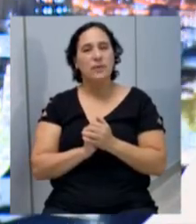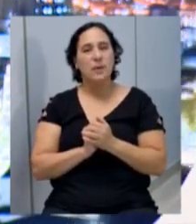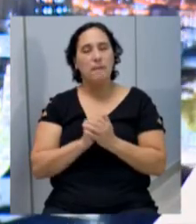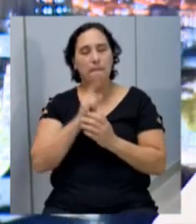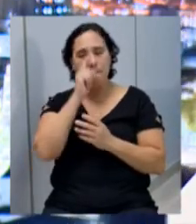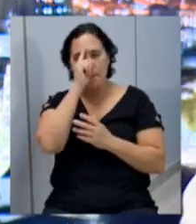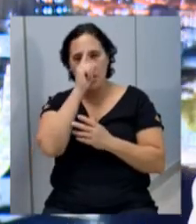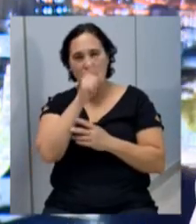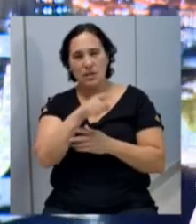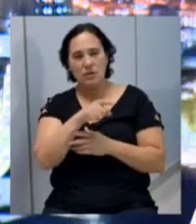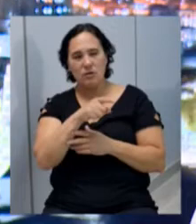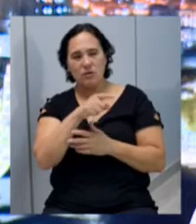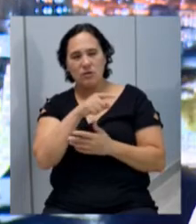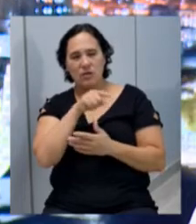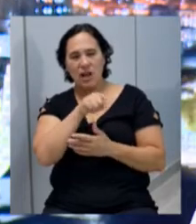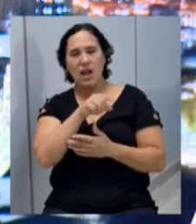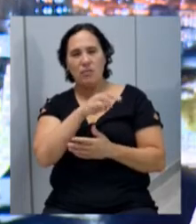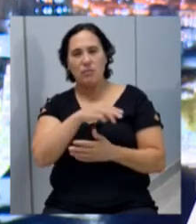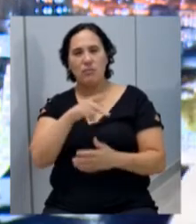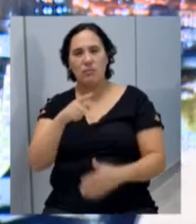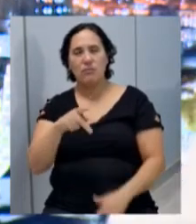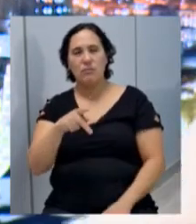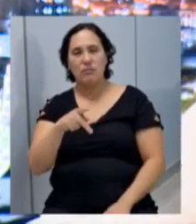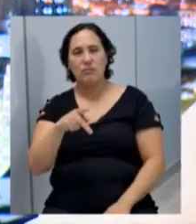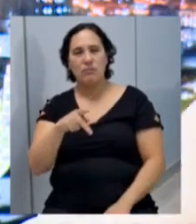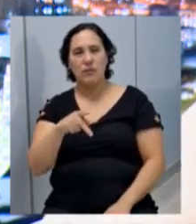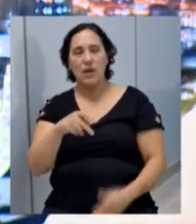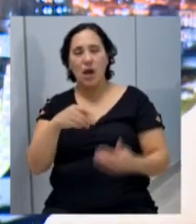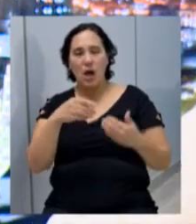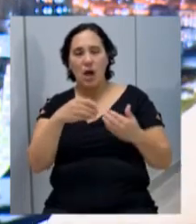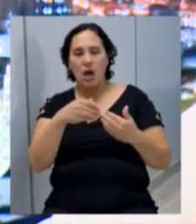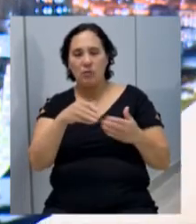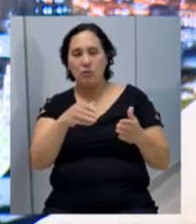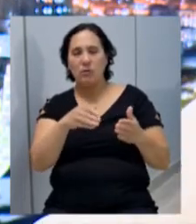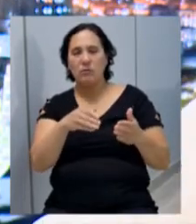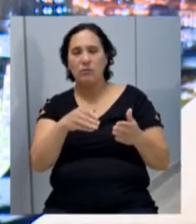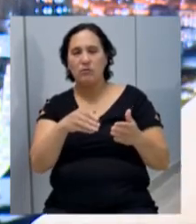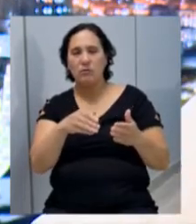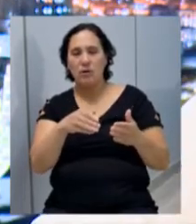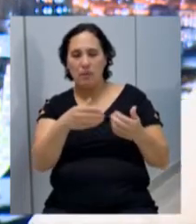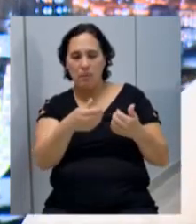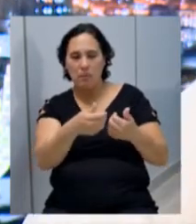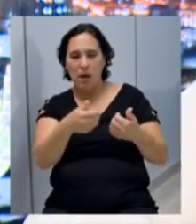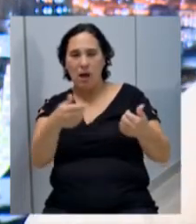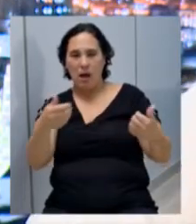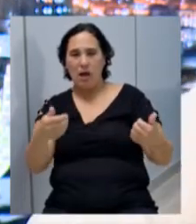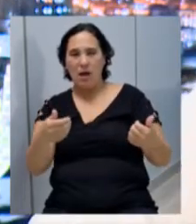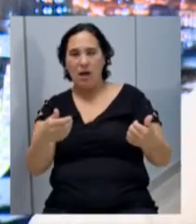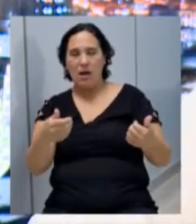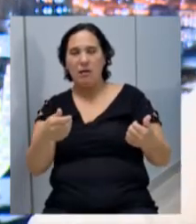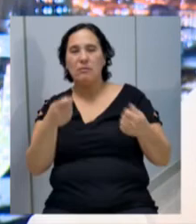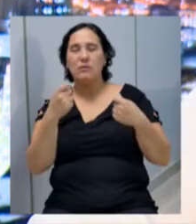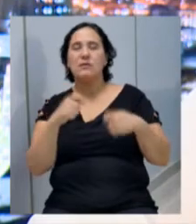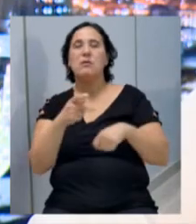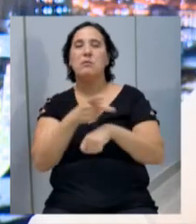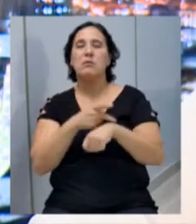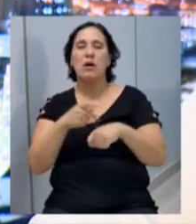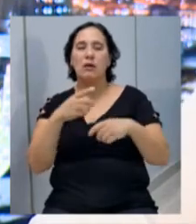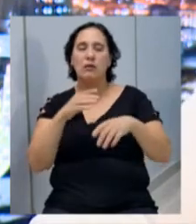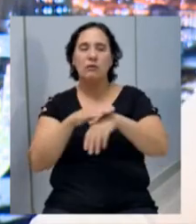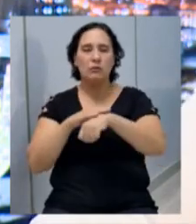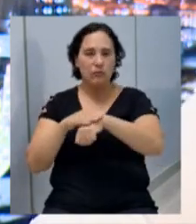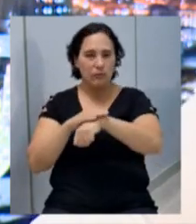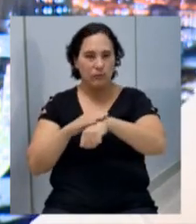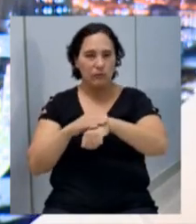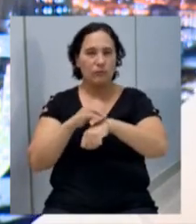manda tanta coisa lá, mas acho que as portas também sempre nos deixaram abertas e nós precisamos buscar o diálogo